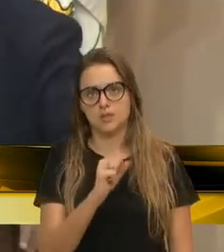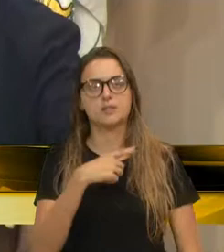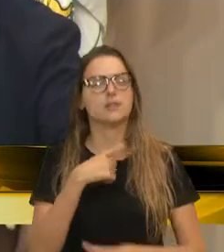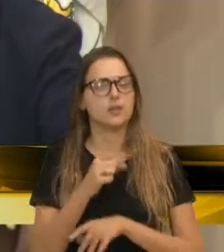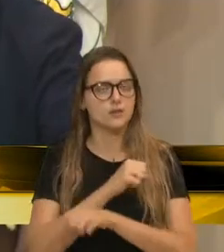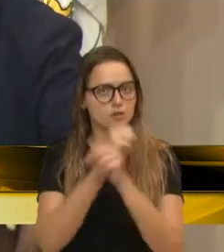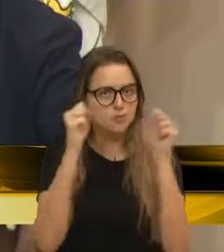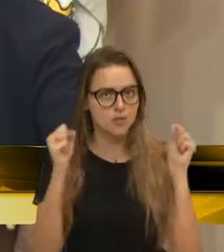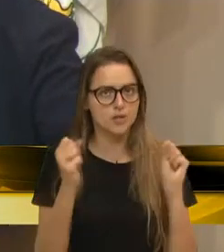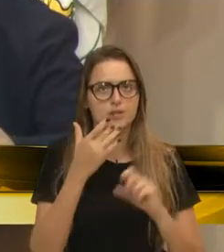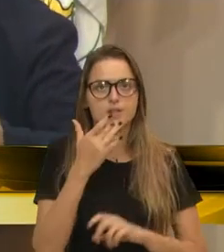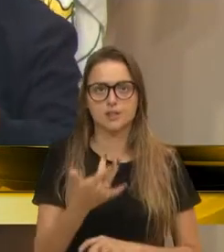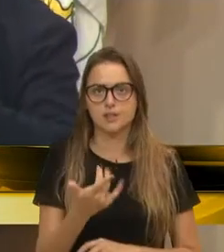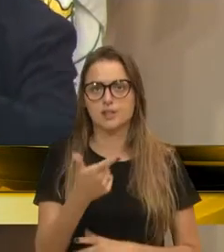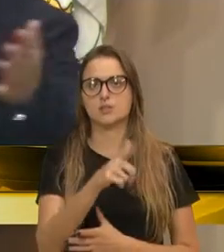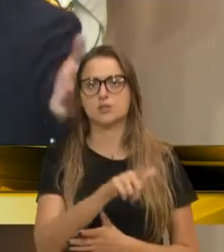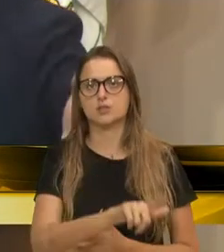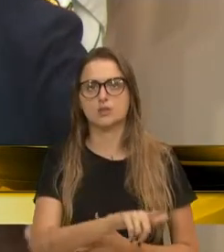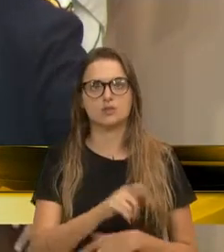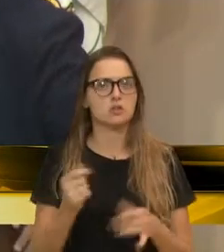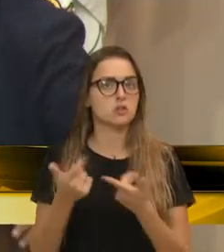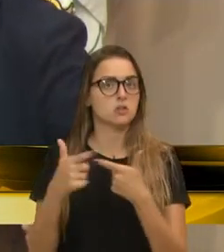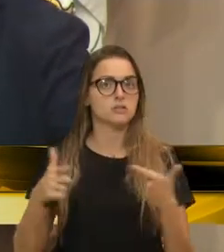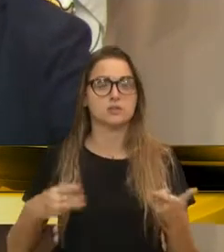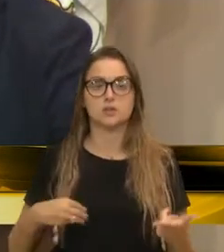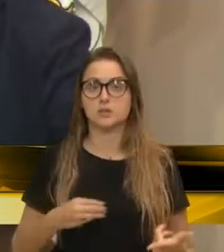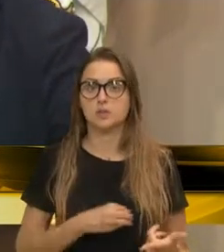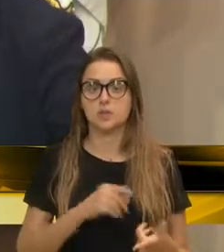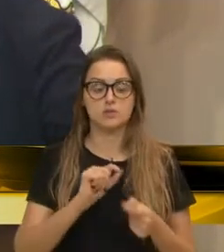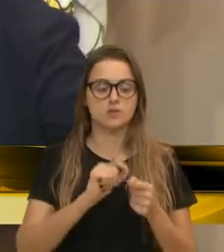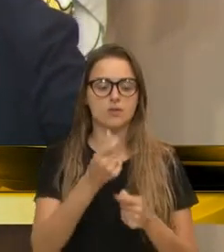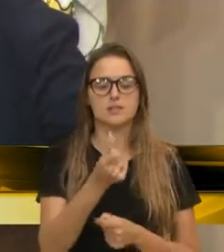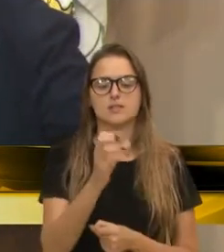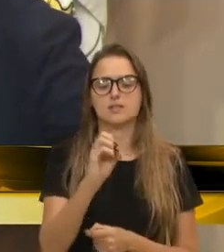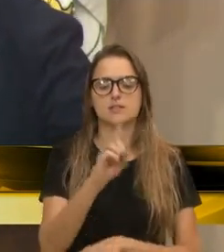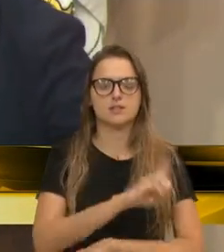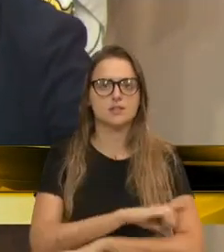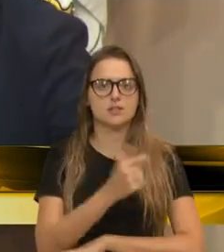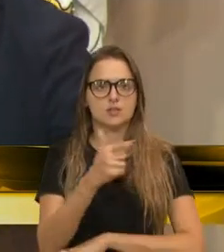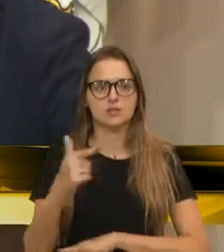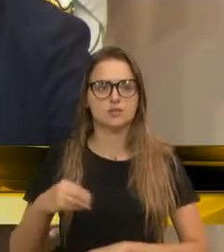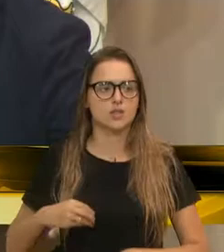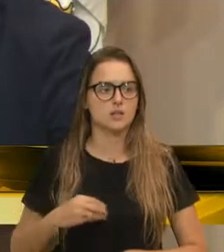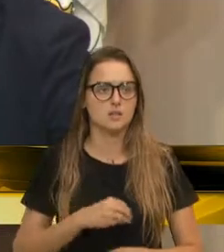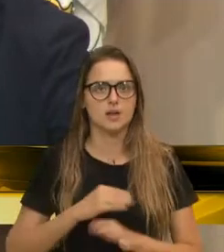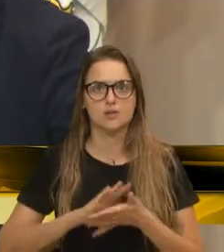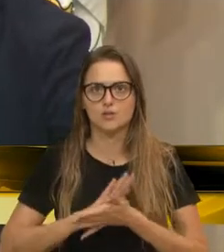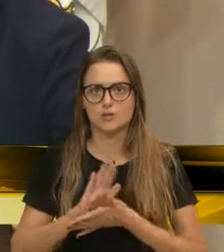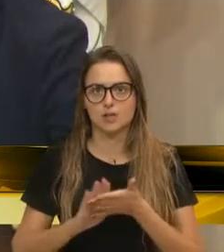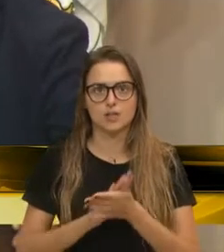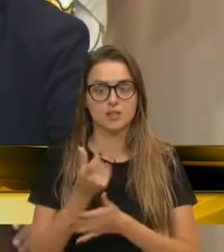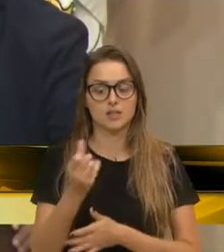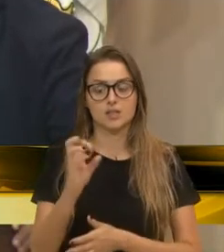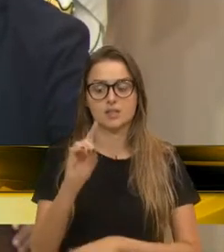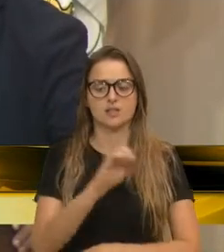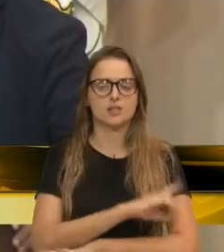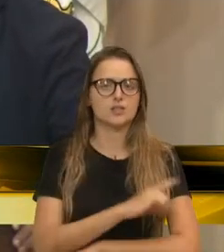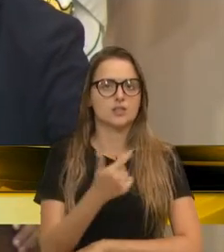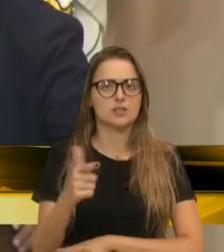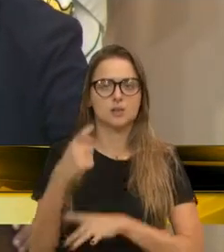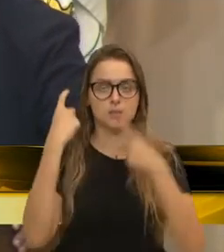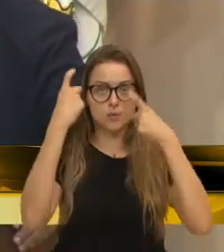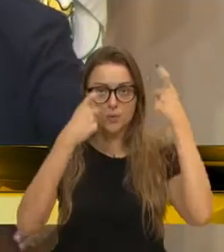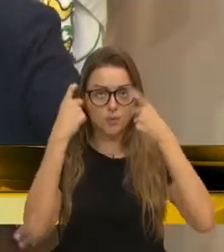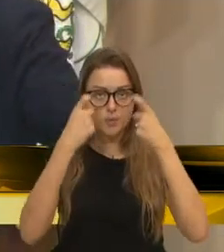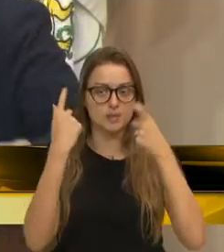estivemos de manhã, estivemos à tarde de novo. Não tem médico, já faz 60 dias. Já faz 60 dias, vereador Ues. E uma preocupação sua que o senhor